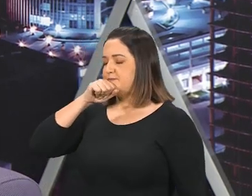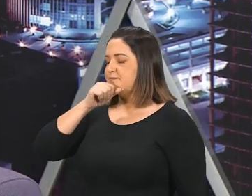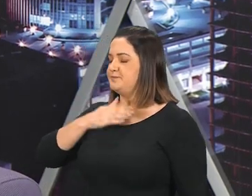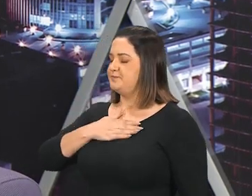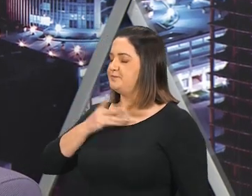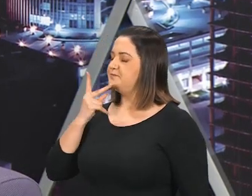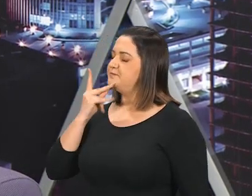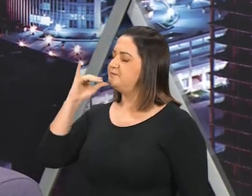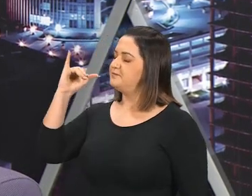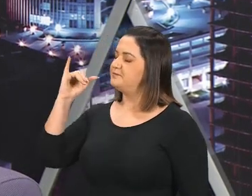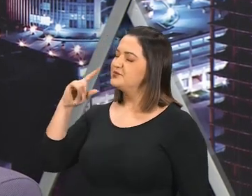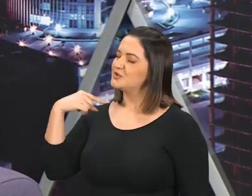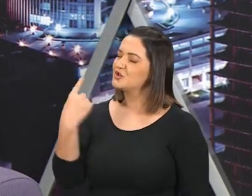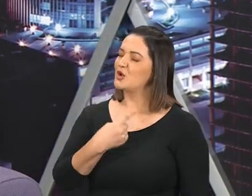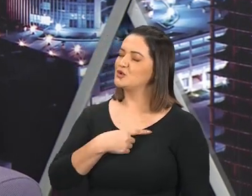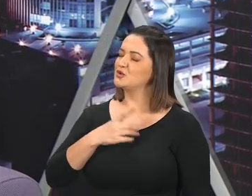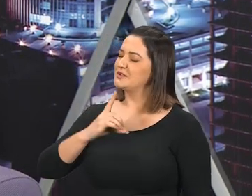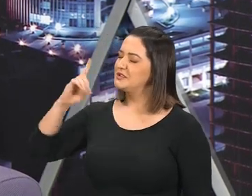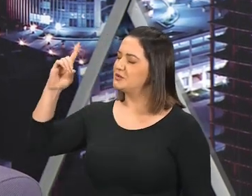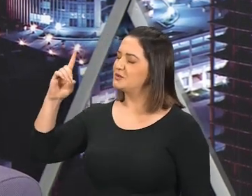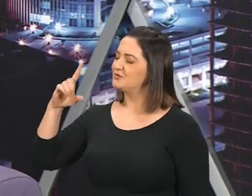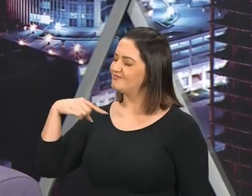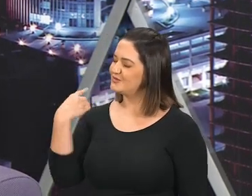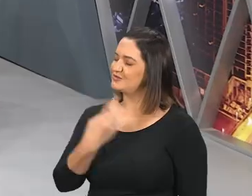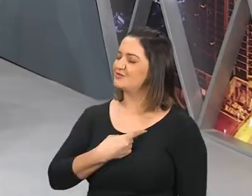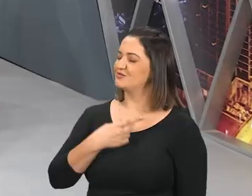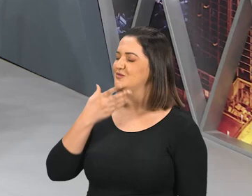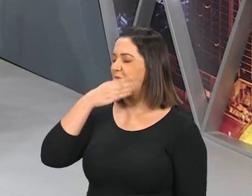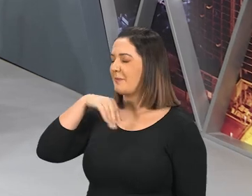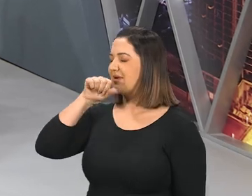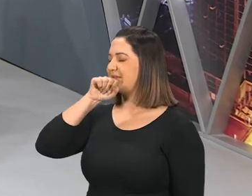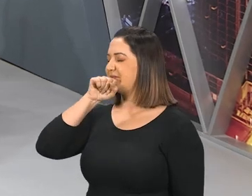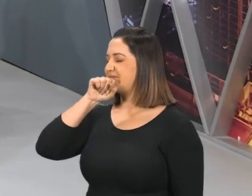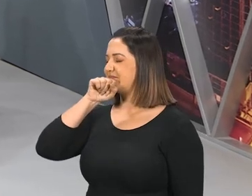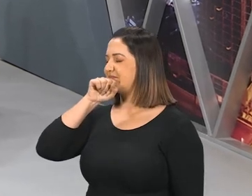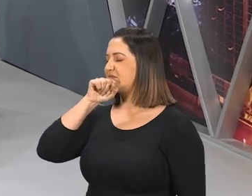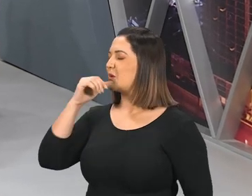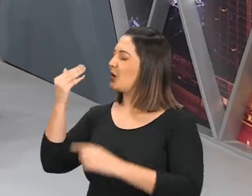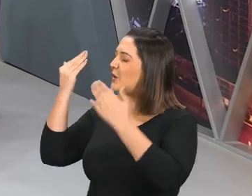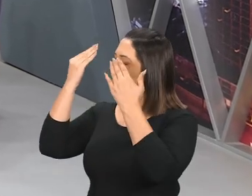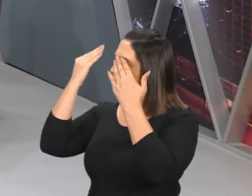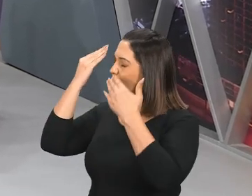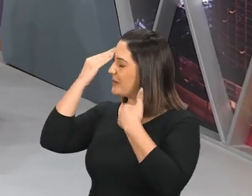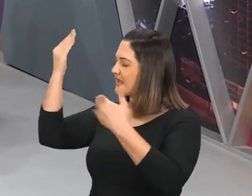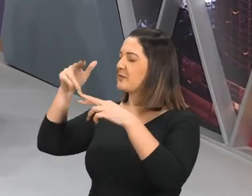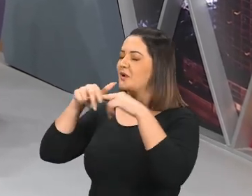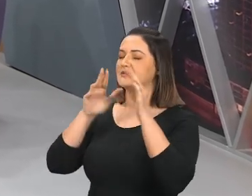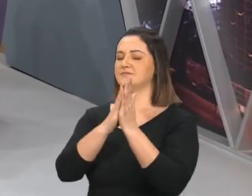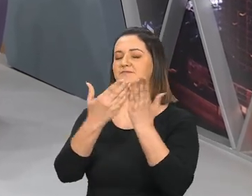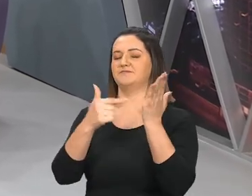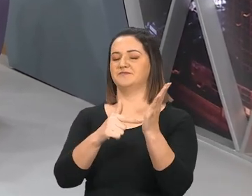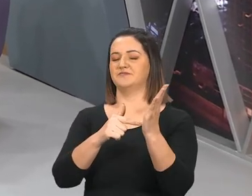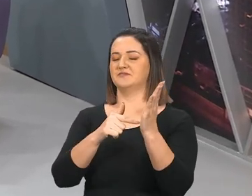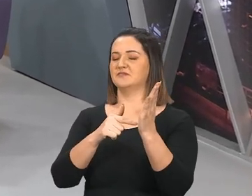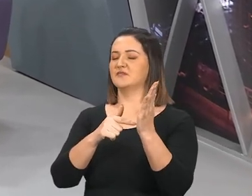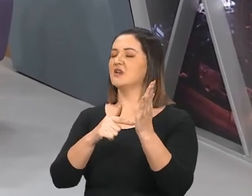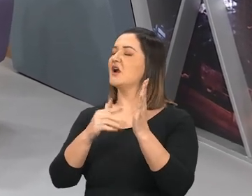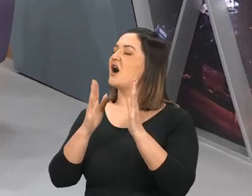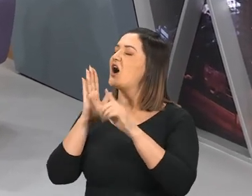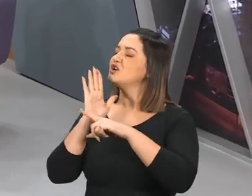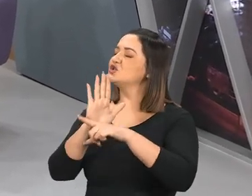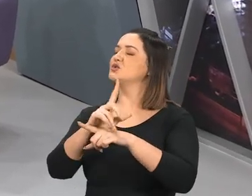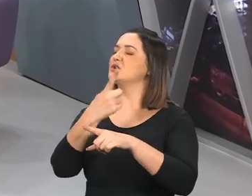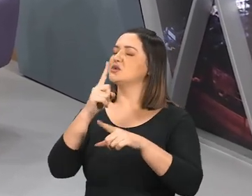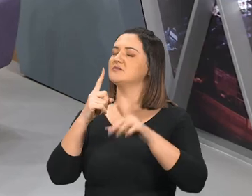e meu Pai, Nosso Deus e nosso Pai, Obrigado pela mensagem de hoje, Livra-nos do anticristo, E ajuda-nos,